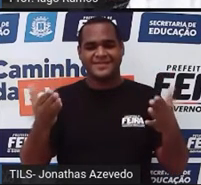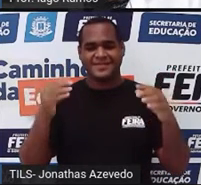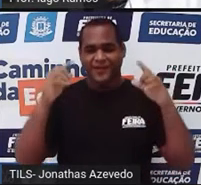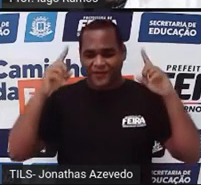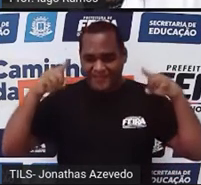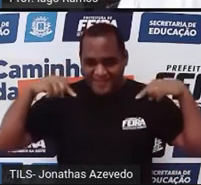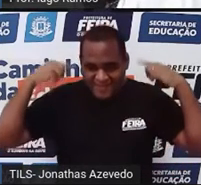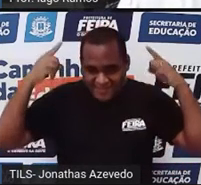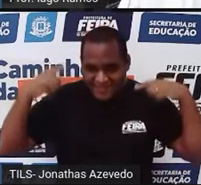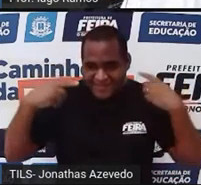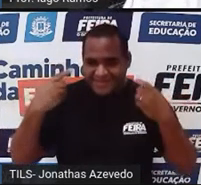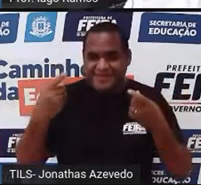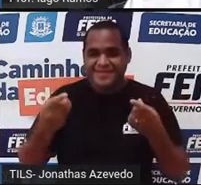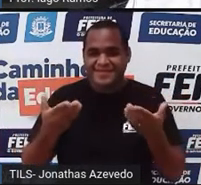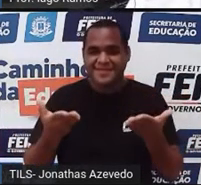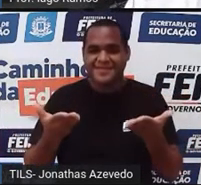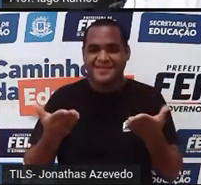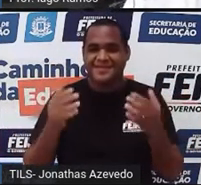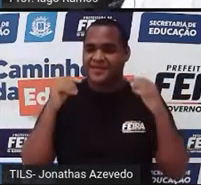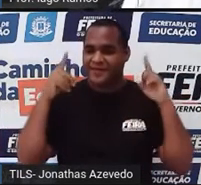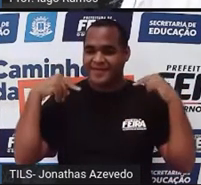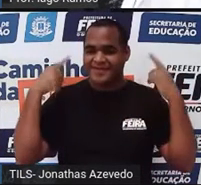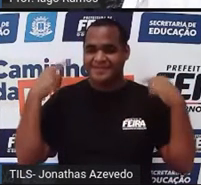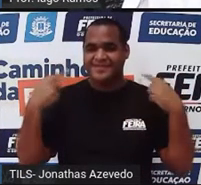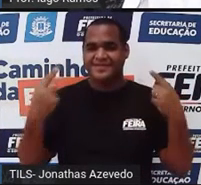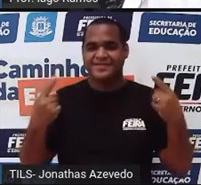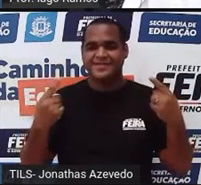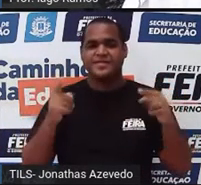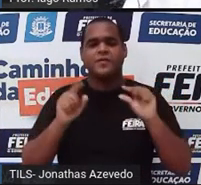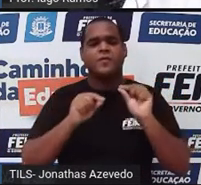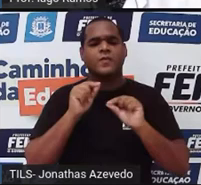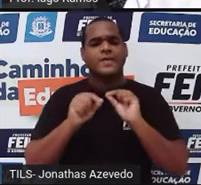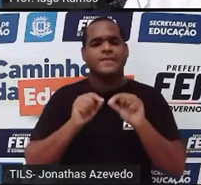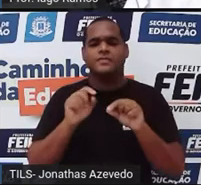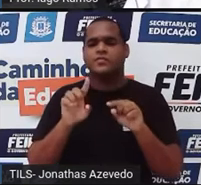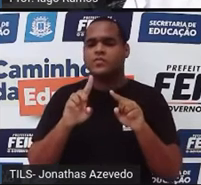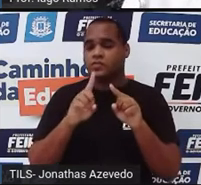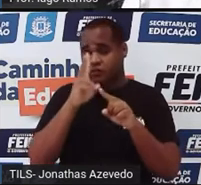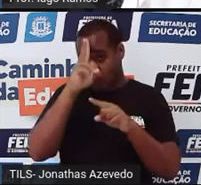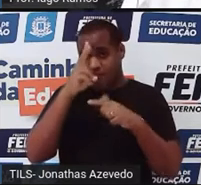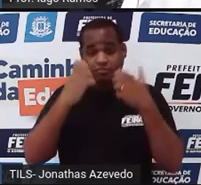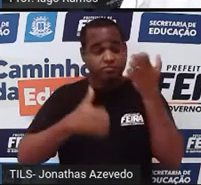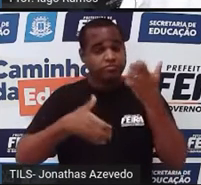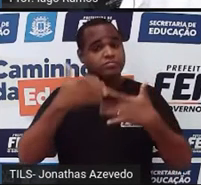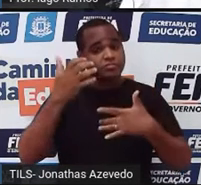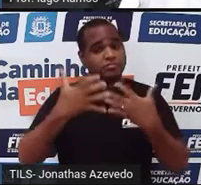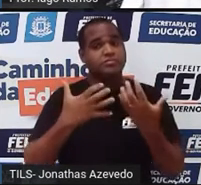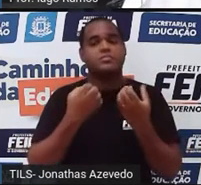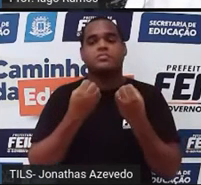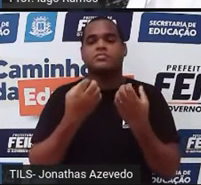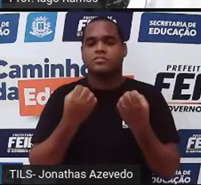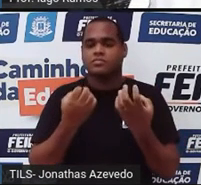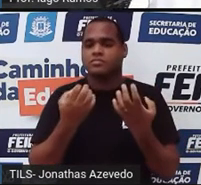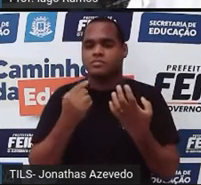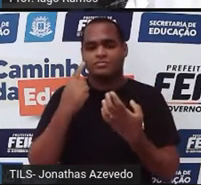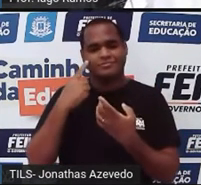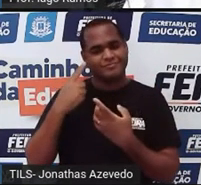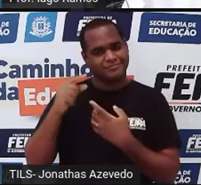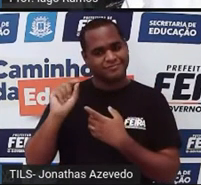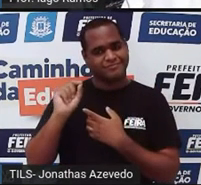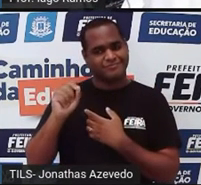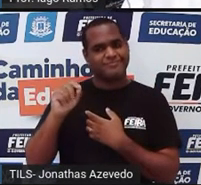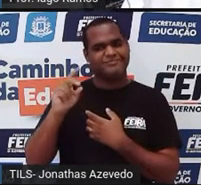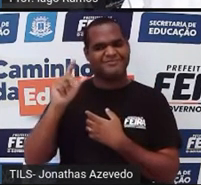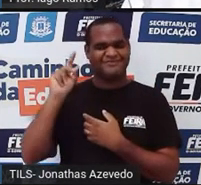ovelhas, né? Bom, o é que essa imagem tem a ver com um pouco da história que eu vou trazer para você? É que há muito tempo atrás,